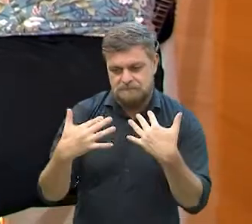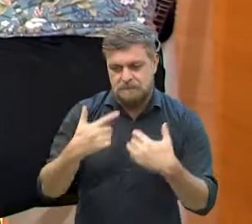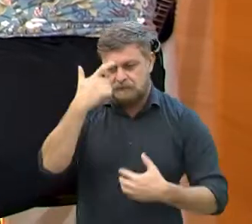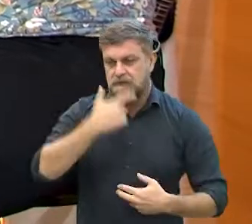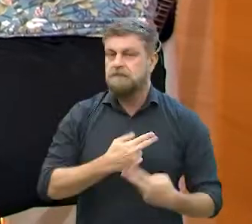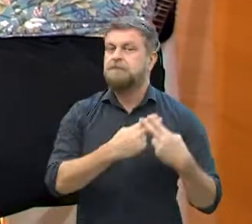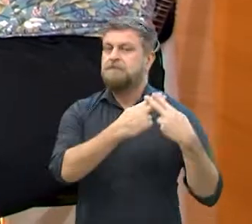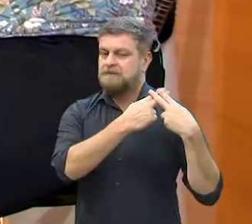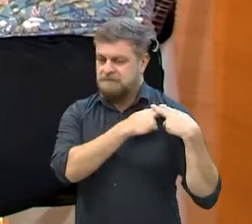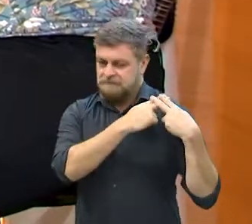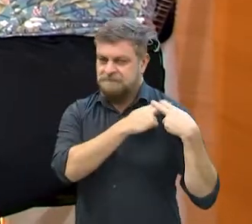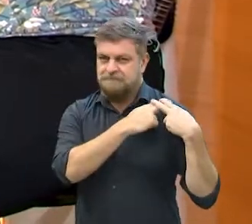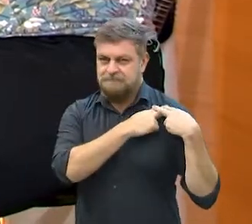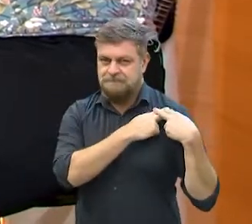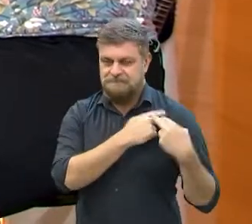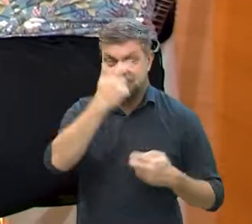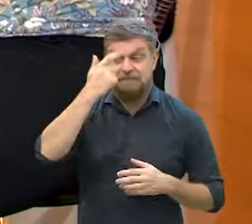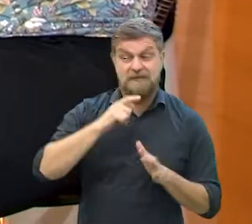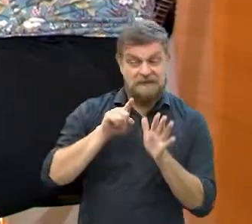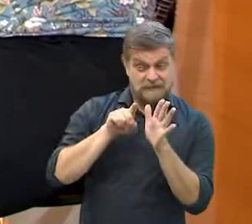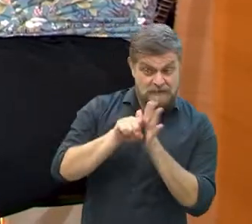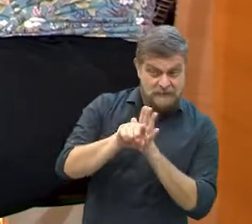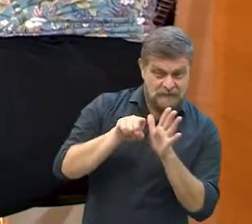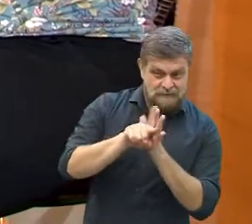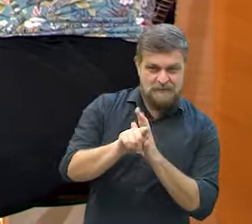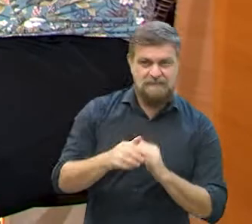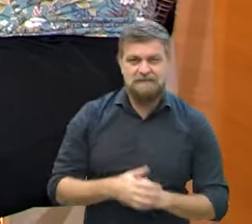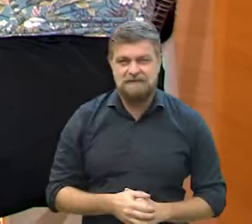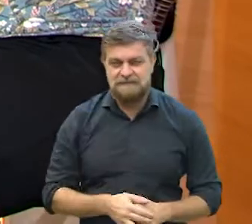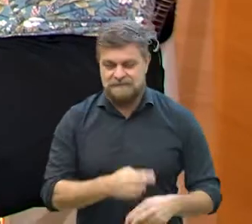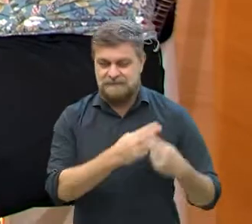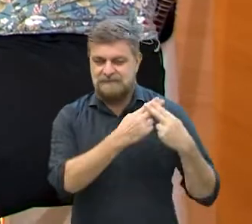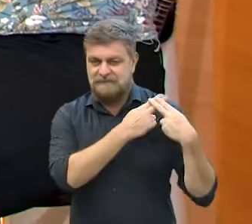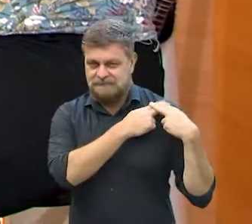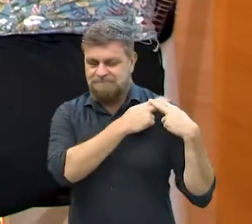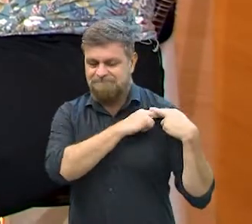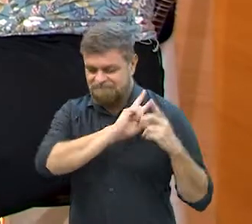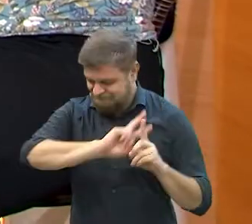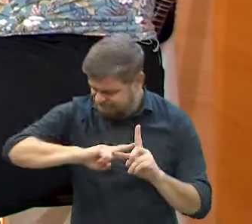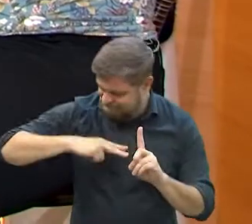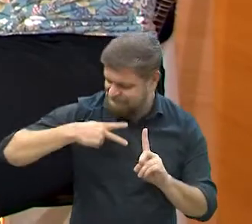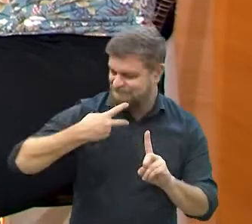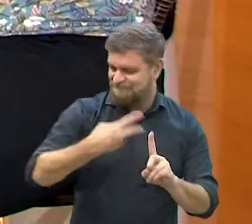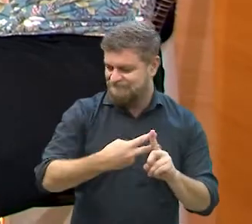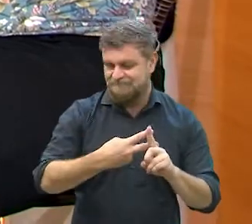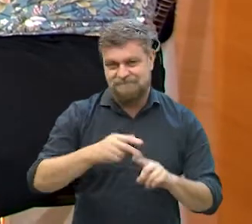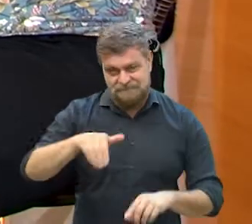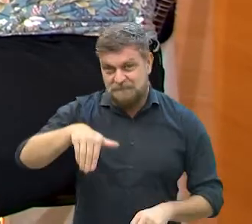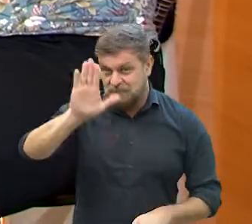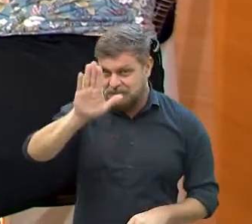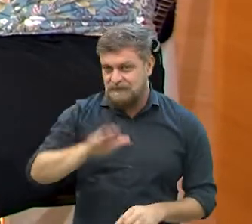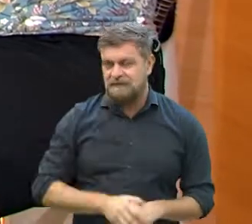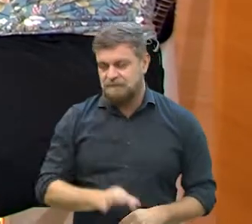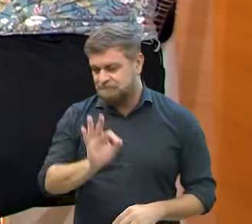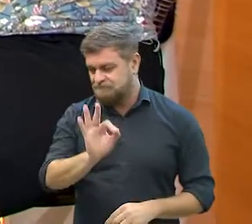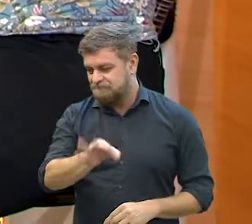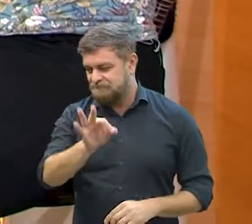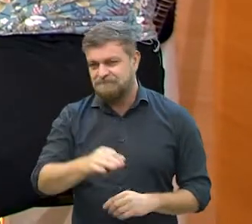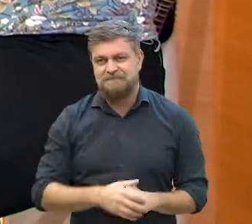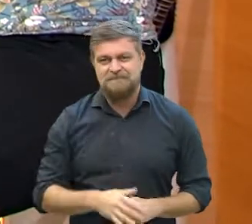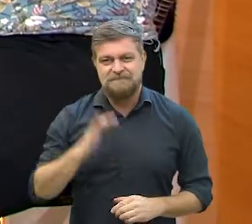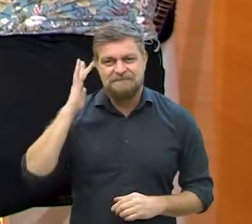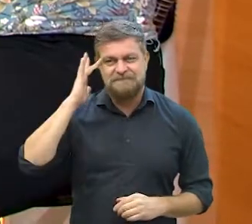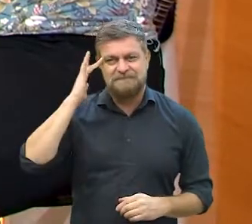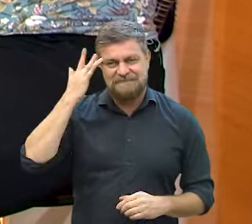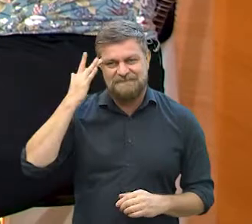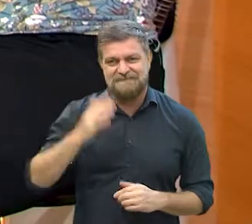responsabilidade. É o que eu ia te perguntar, mais responsabilidade? Mais responsabilidade, com certeza. Mas eu acho que é